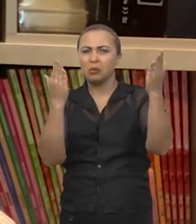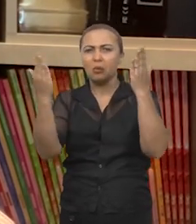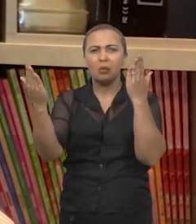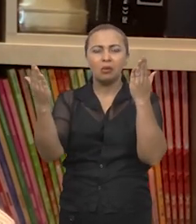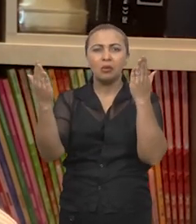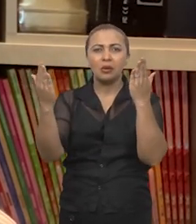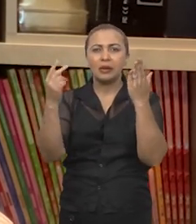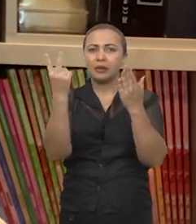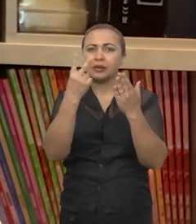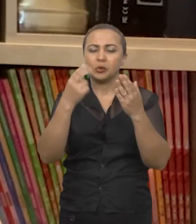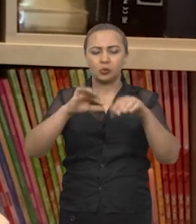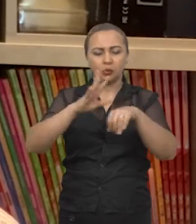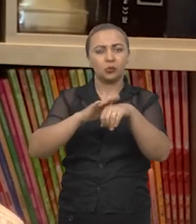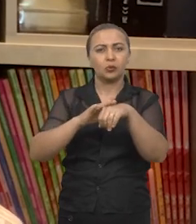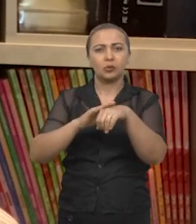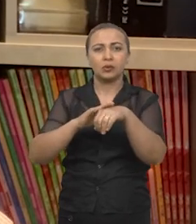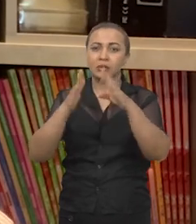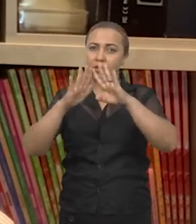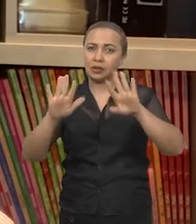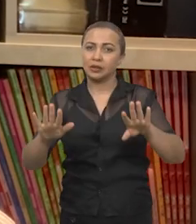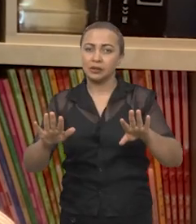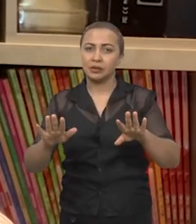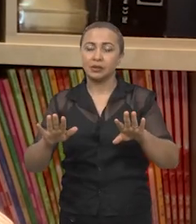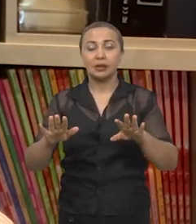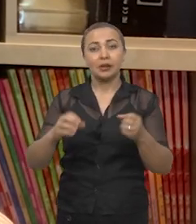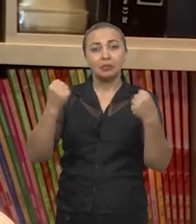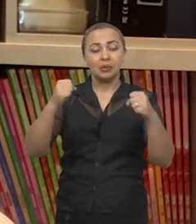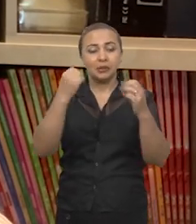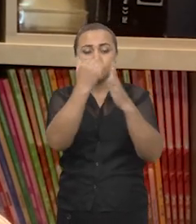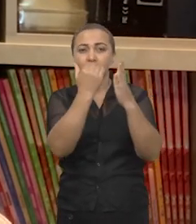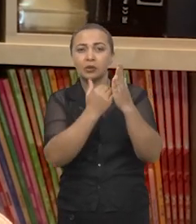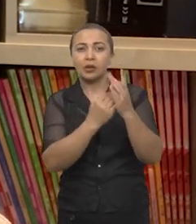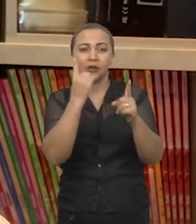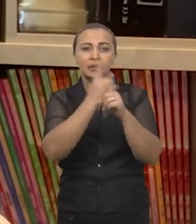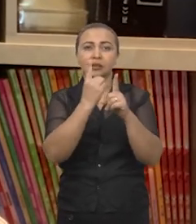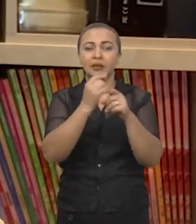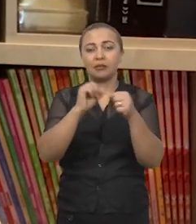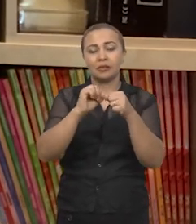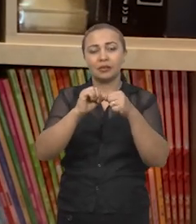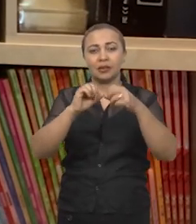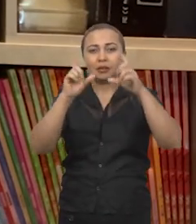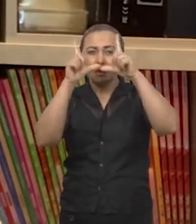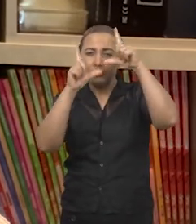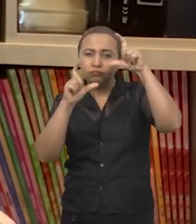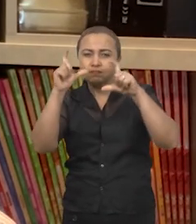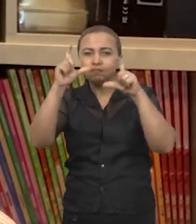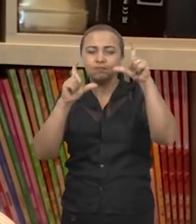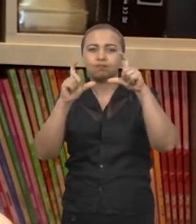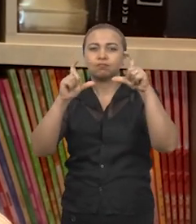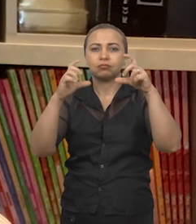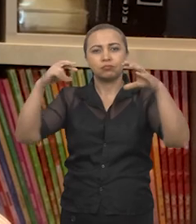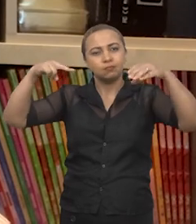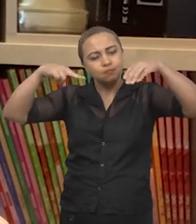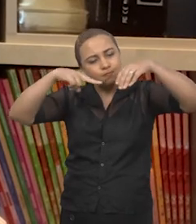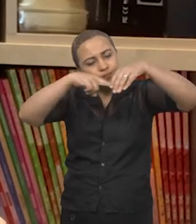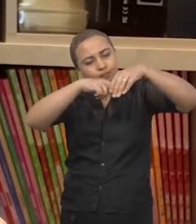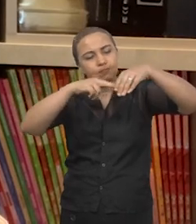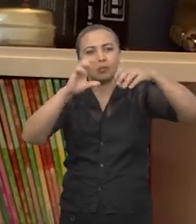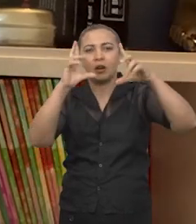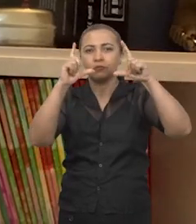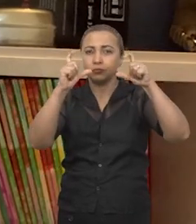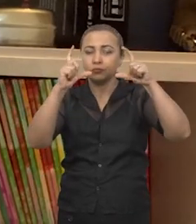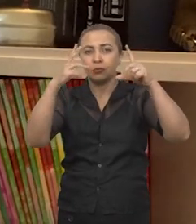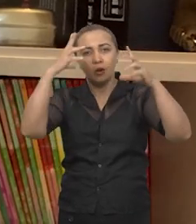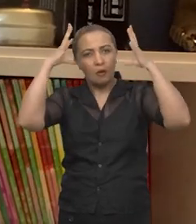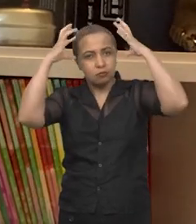doenças então o diagnóstico diferencial é feito através do exame de imagem através da tomografia